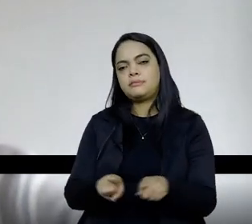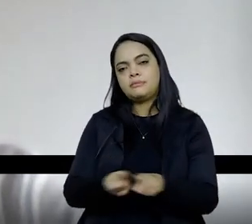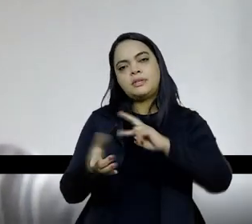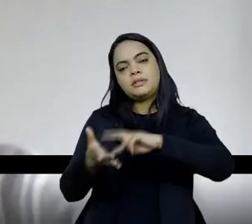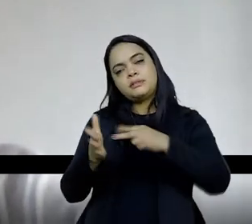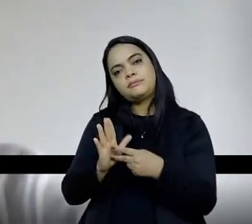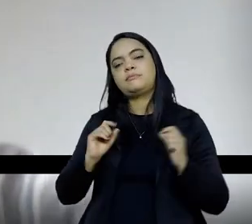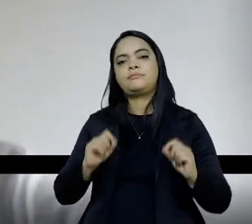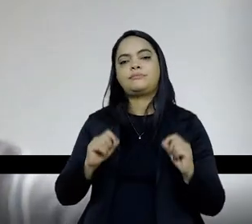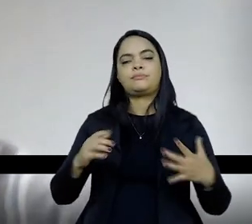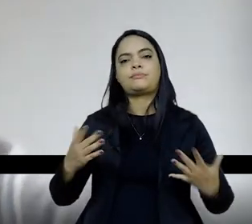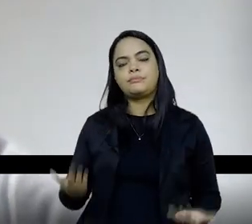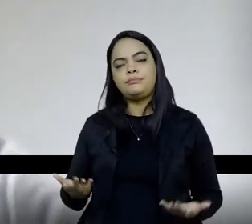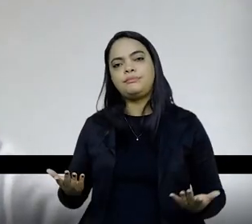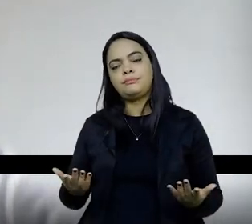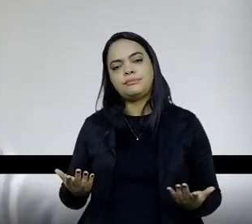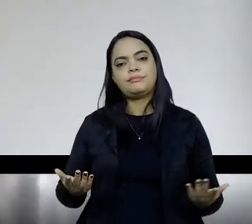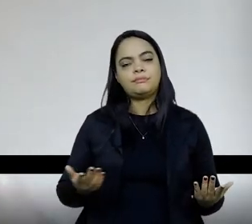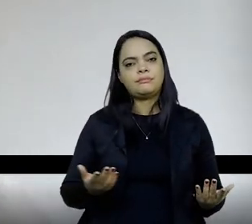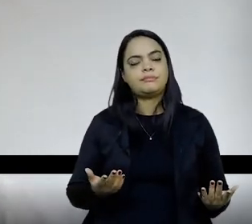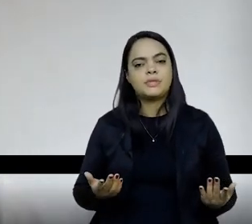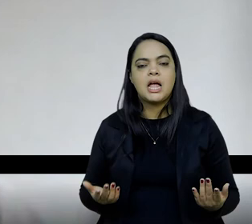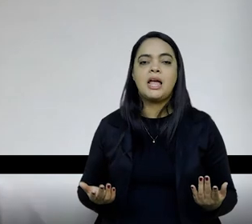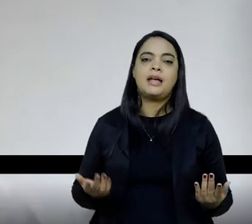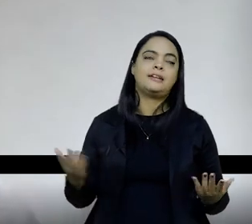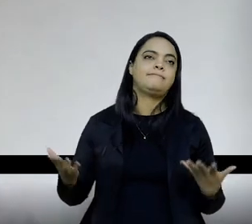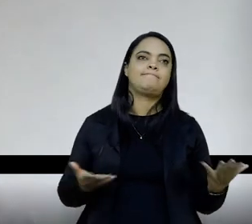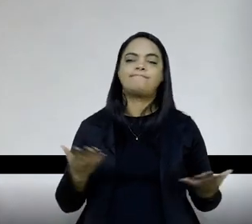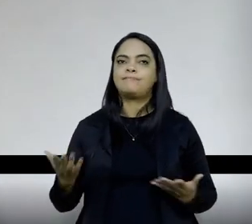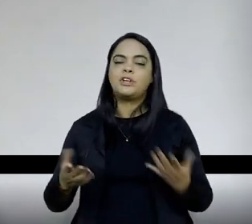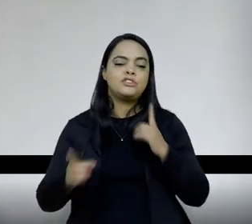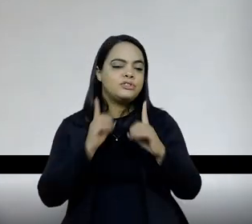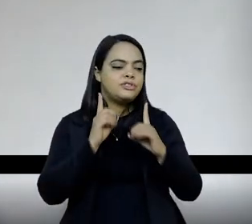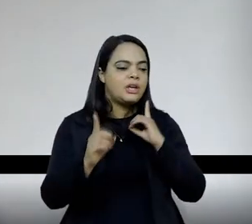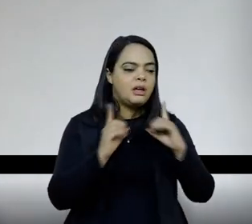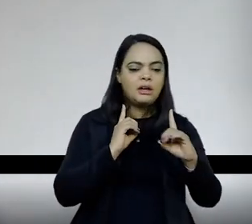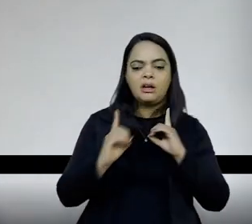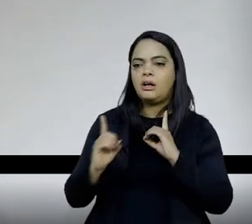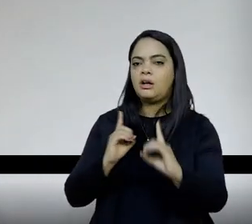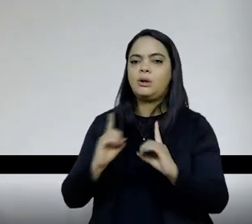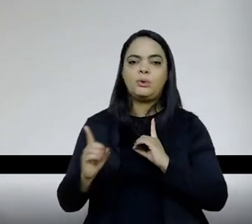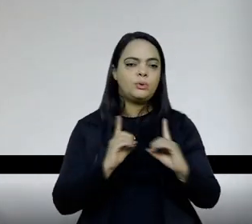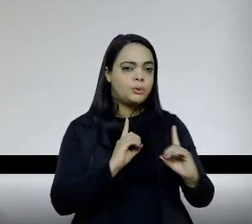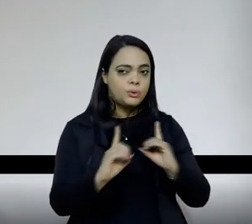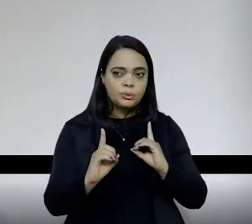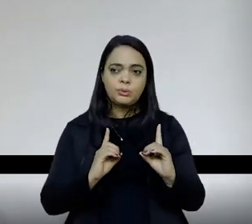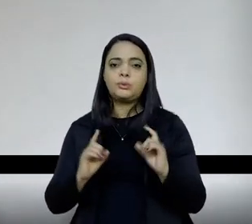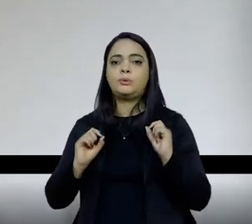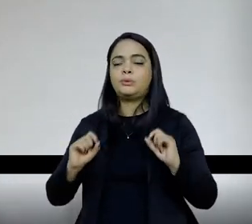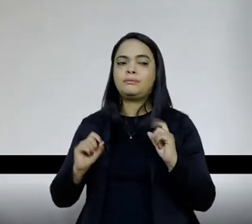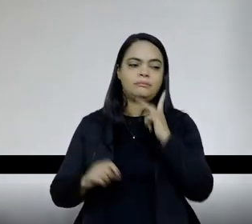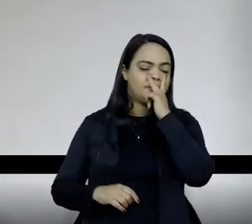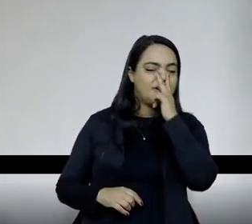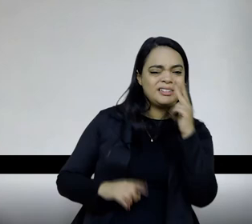entrar no... Nessa... Nesse diálogo, um diálogo, muitas vezes, que é